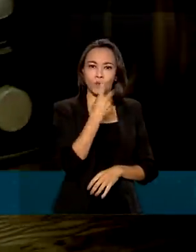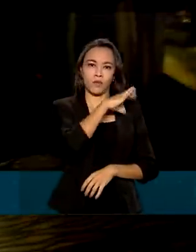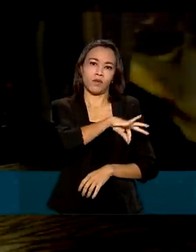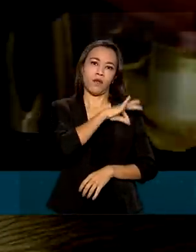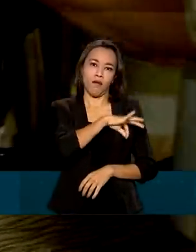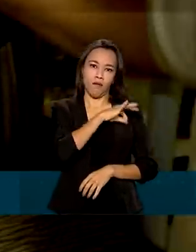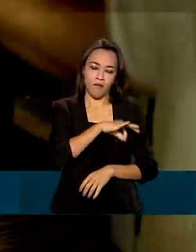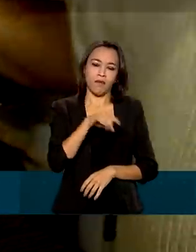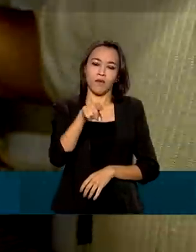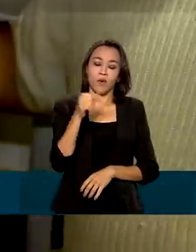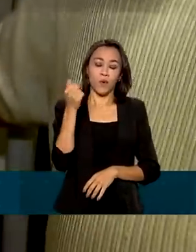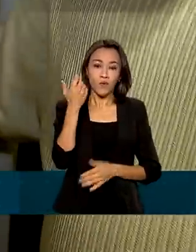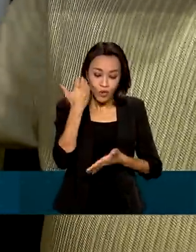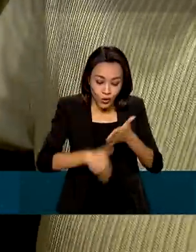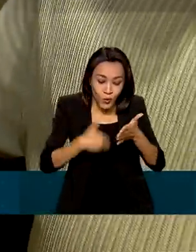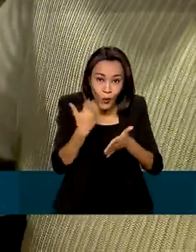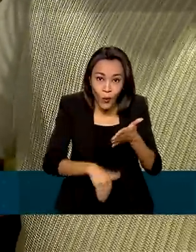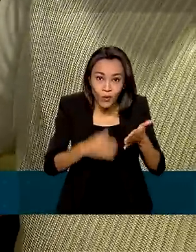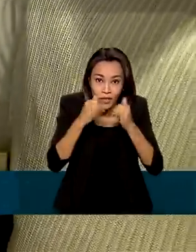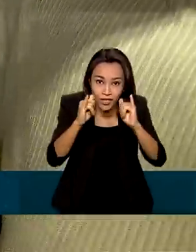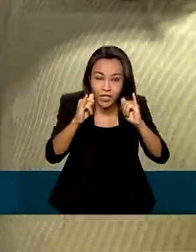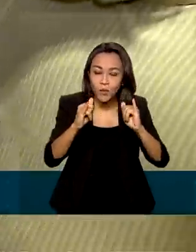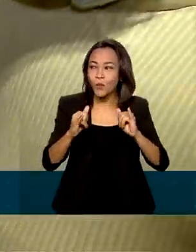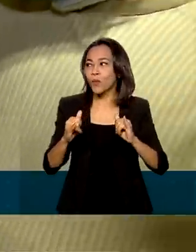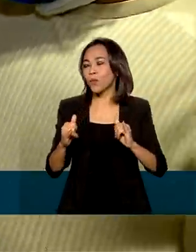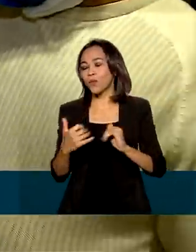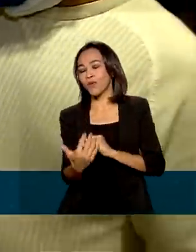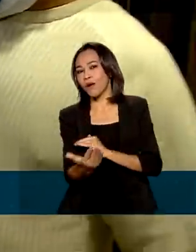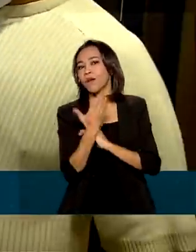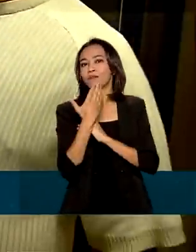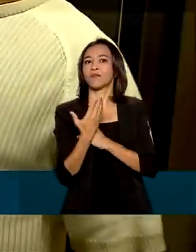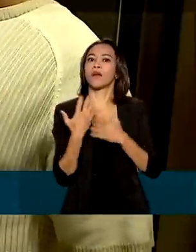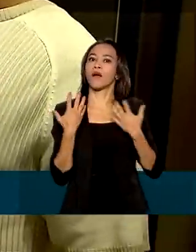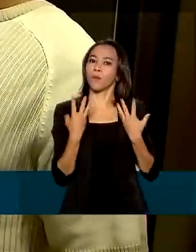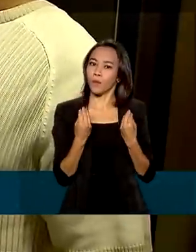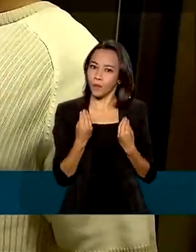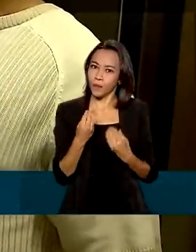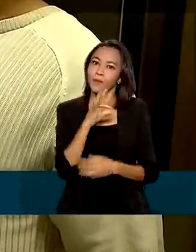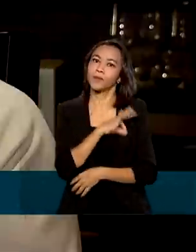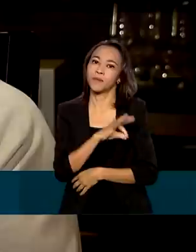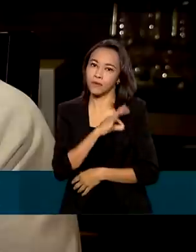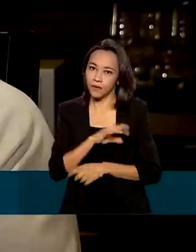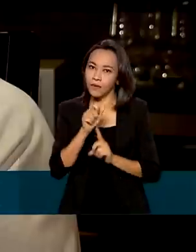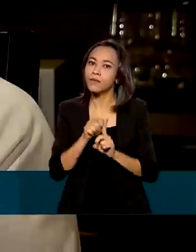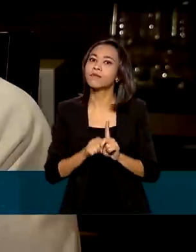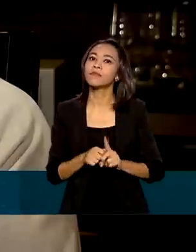mínimo, conseguir desconto na energia vai fazer muita diferença no orçamento do mês.